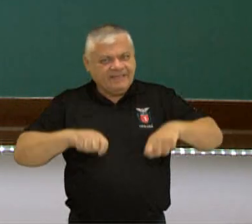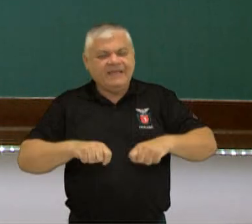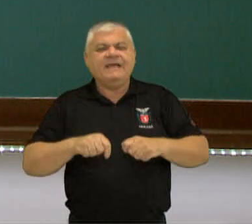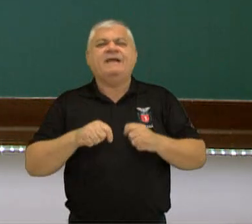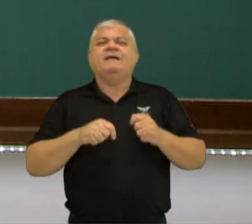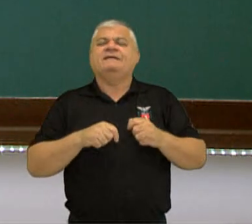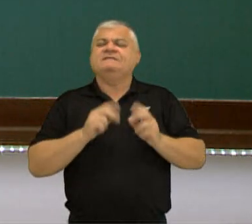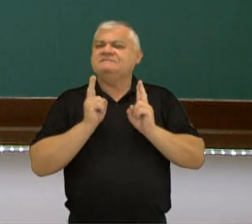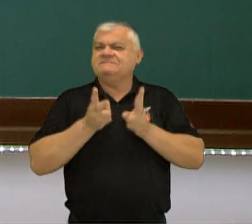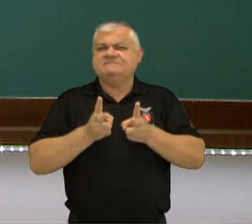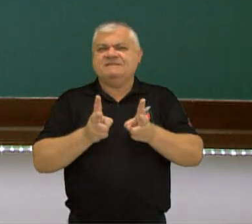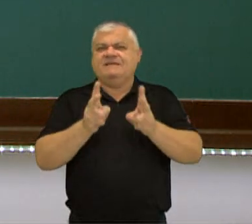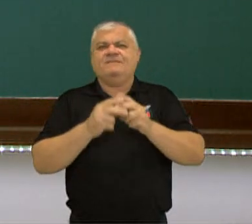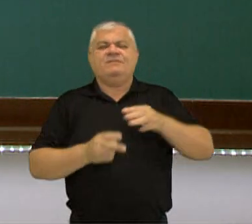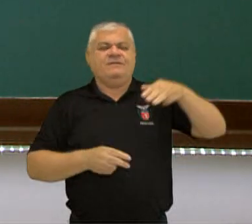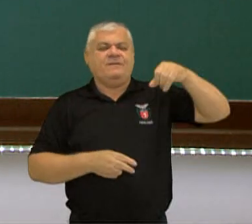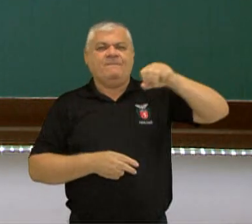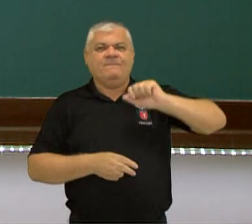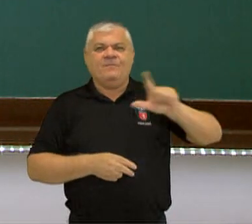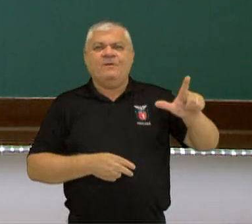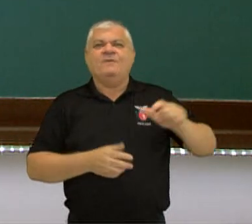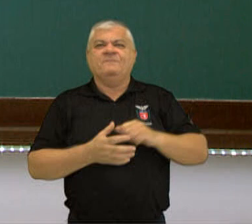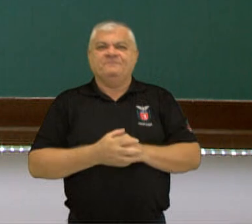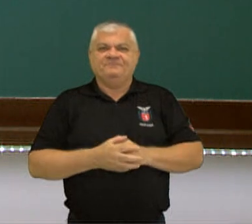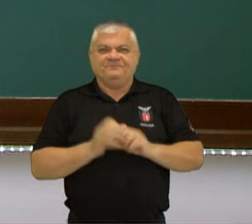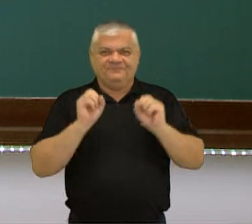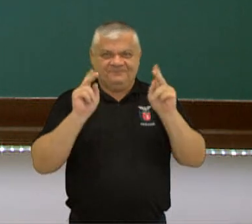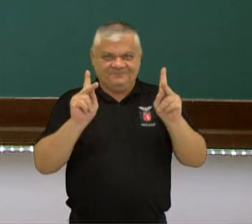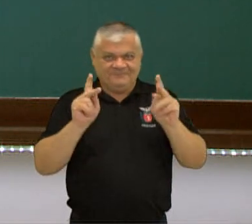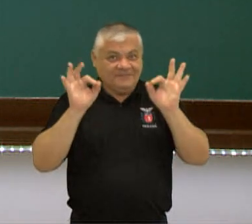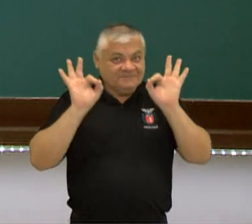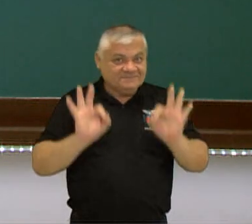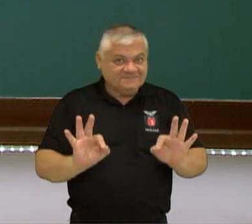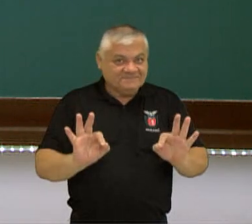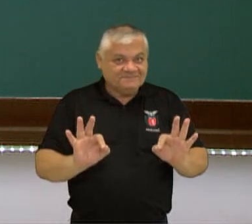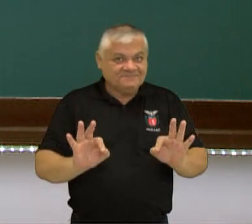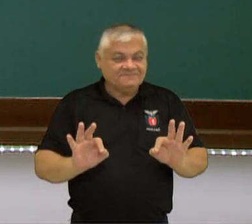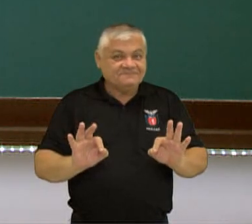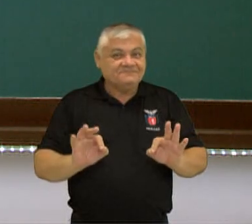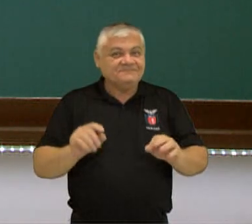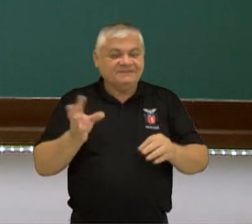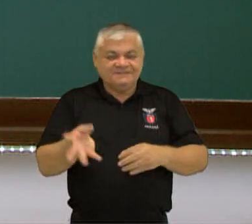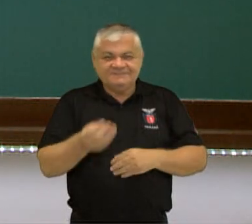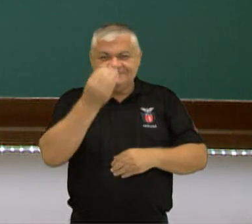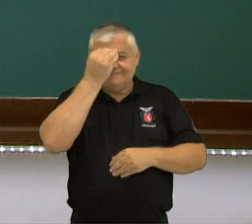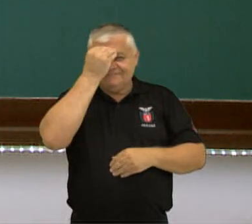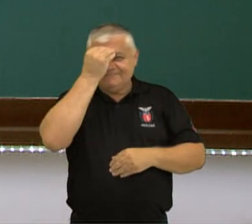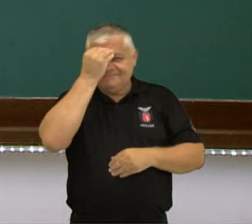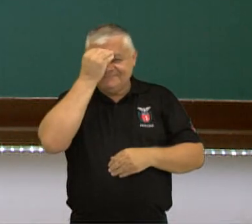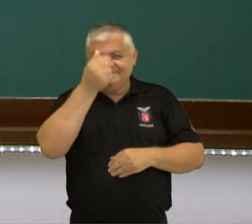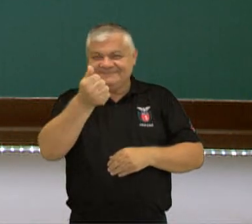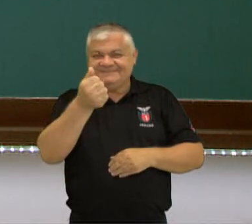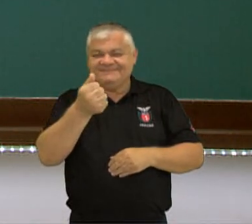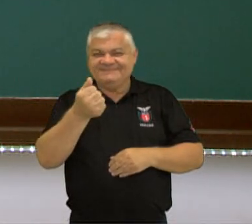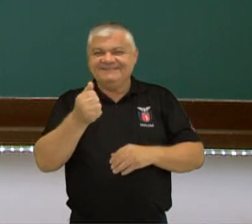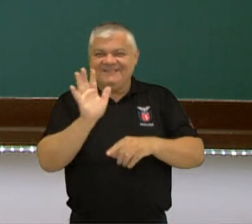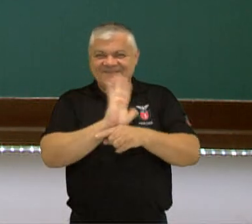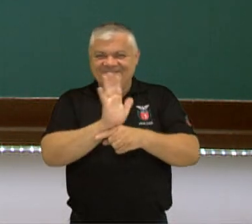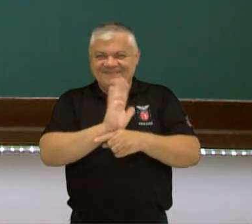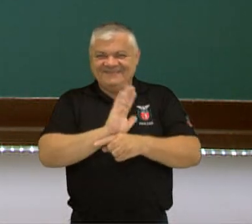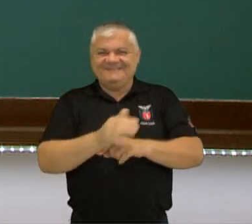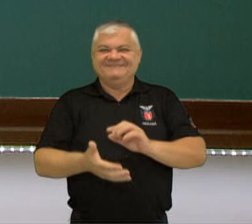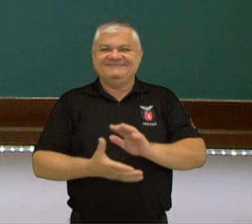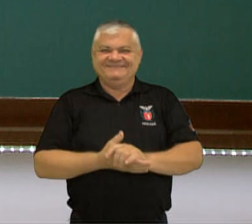mol e a massa molar, ok? Certinho? Faça um mapa mental a respeito desse vídeo, tá bem?